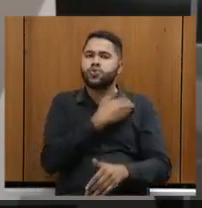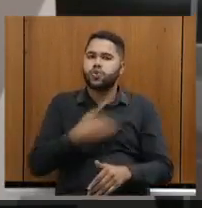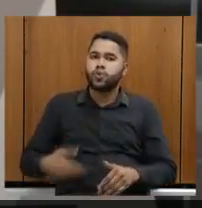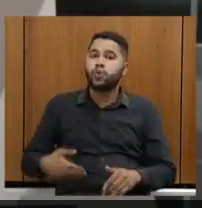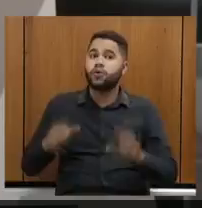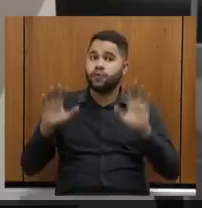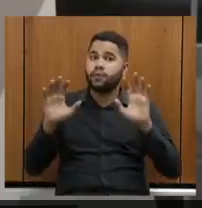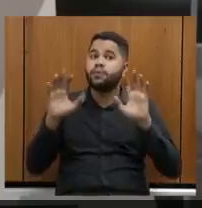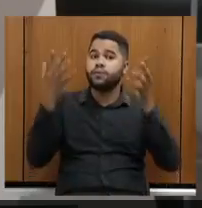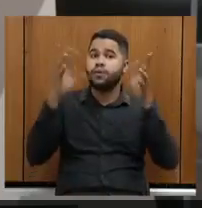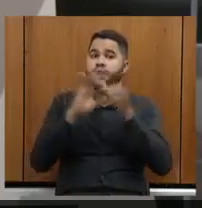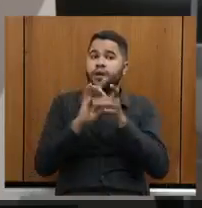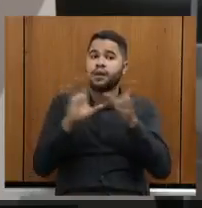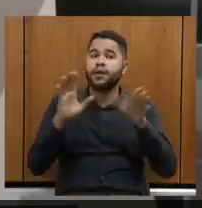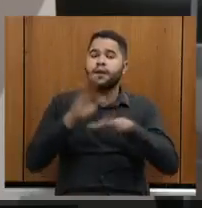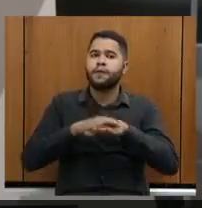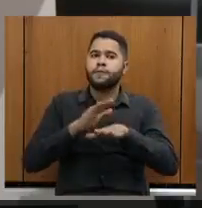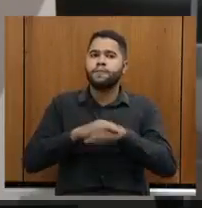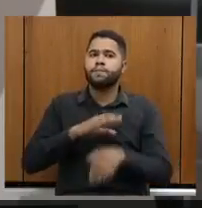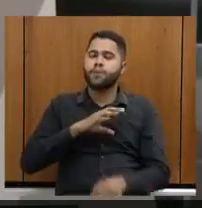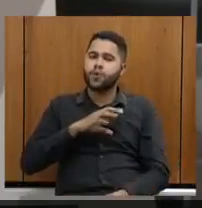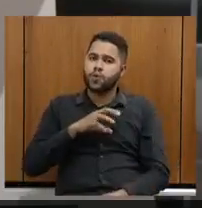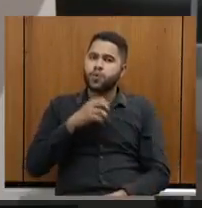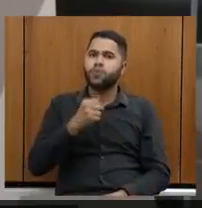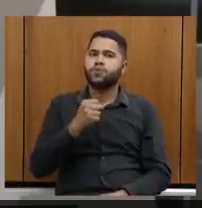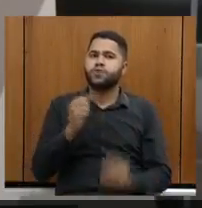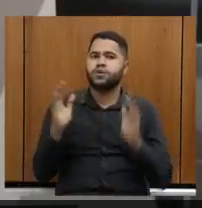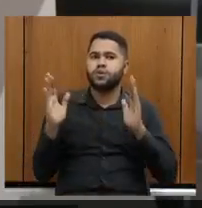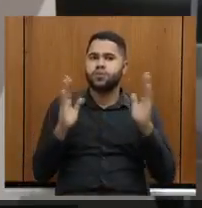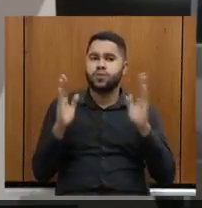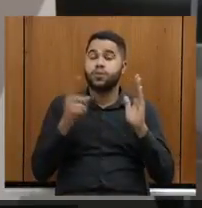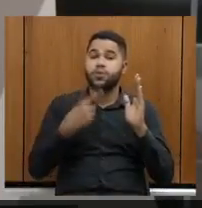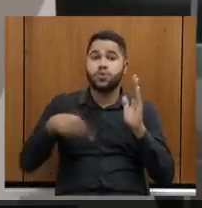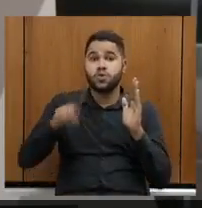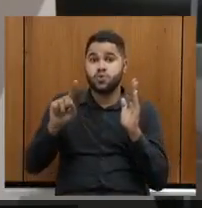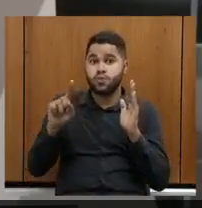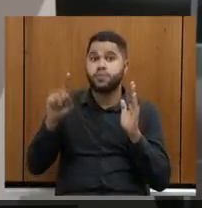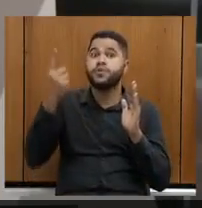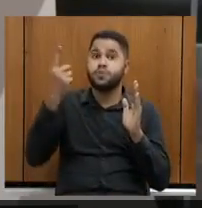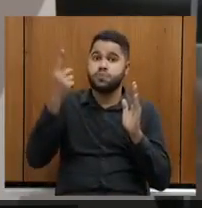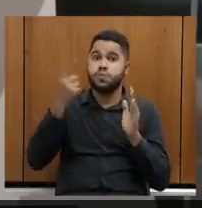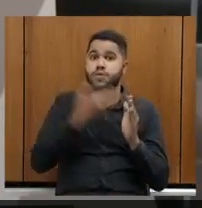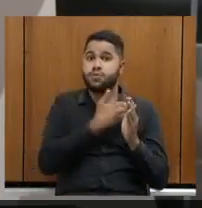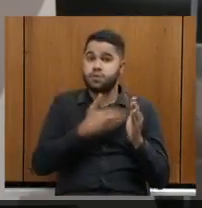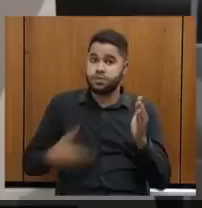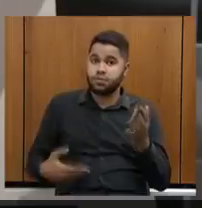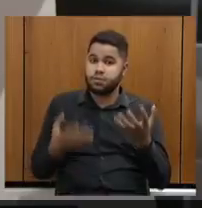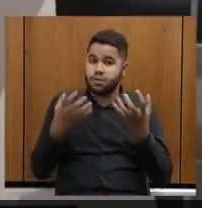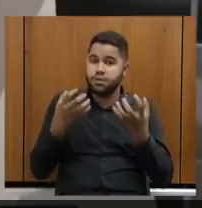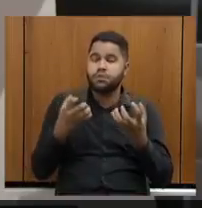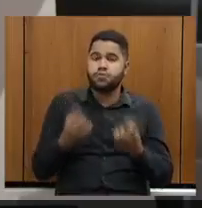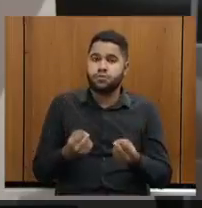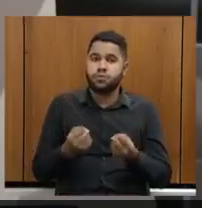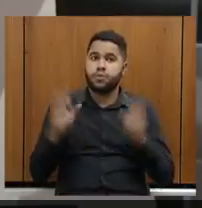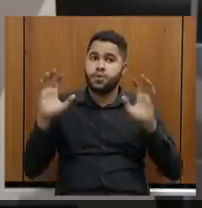eventos foi ousada naquele momento. Nós fomos o primeiro Estado a assumir os eventos,